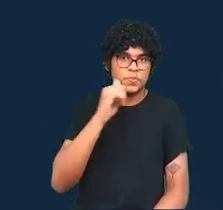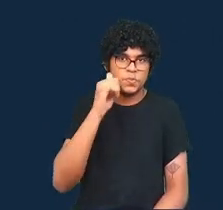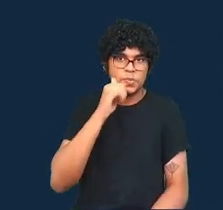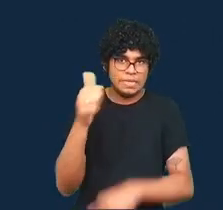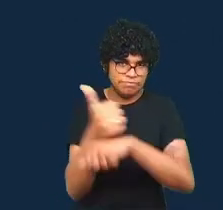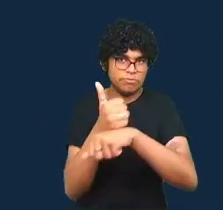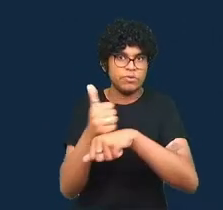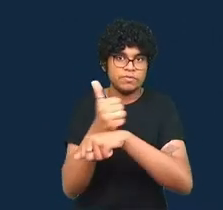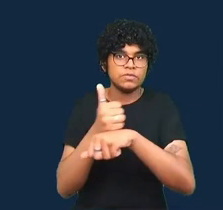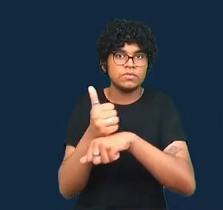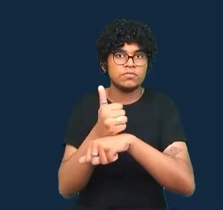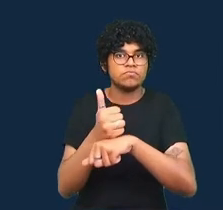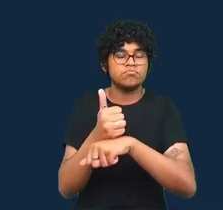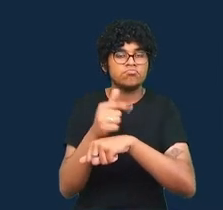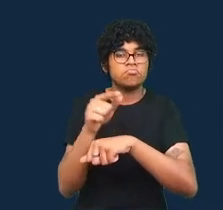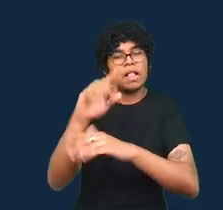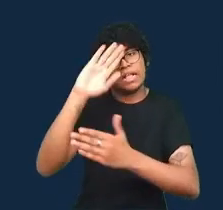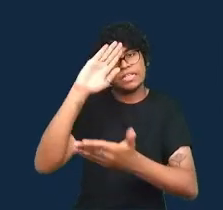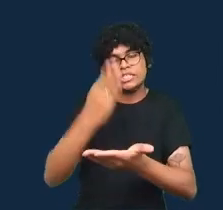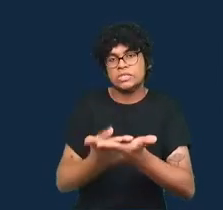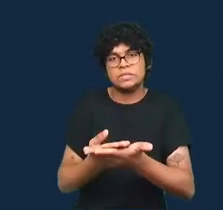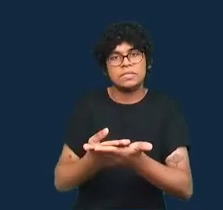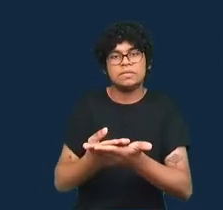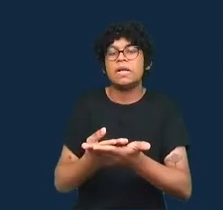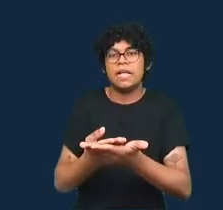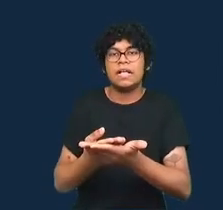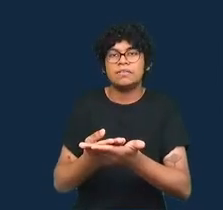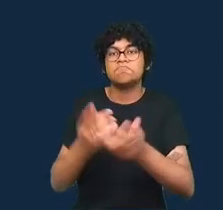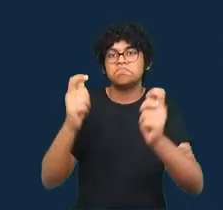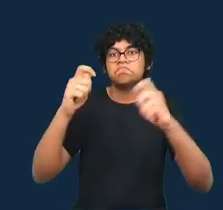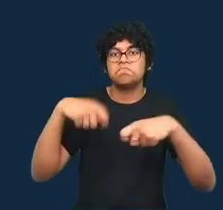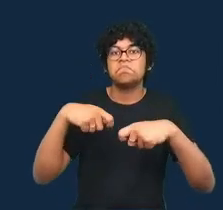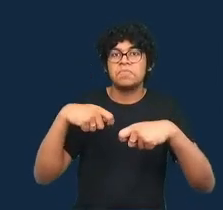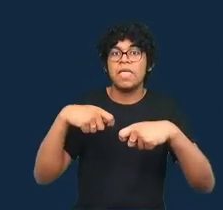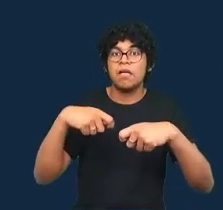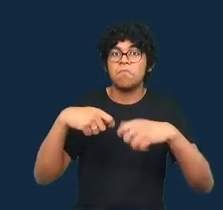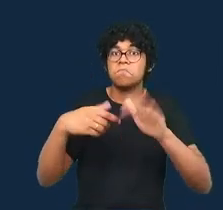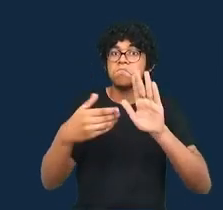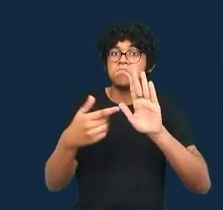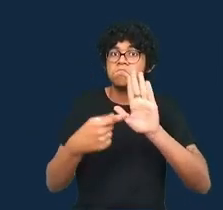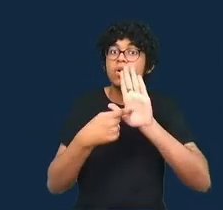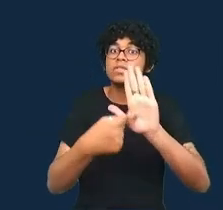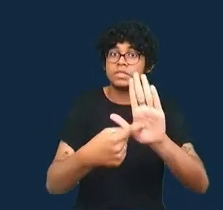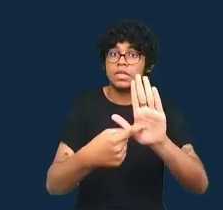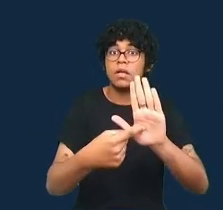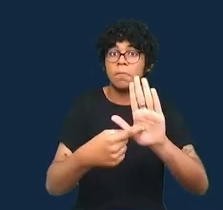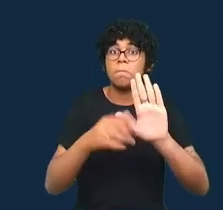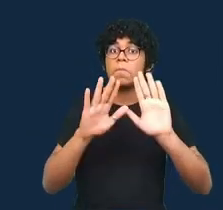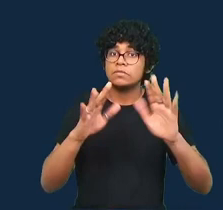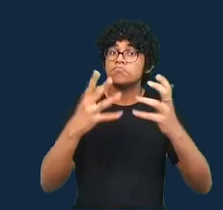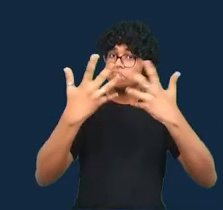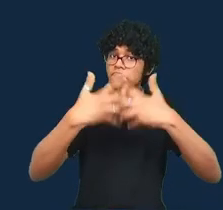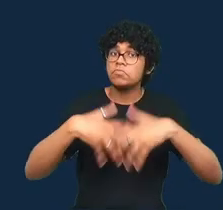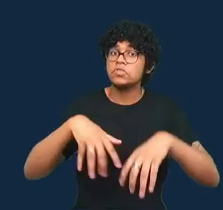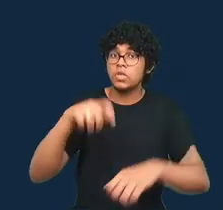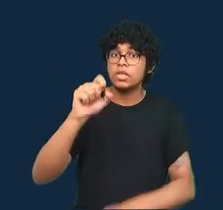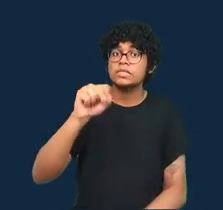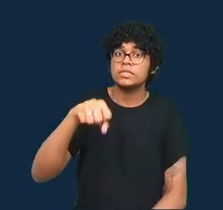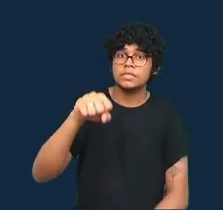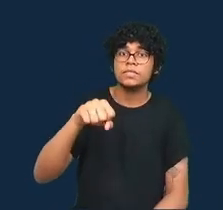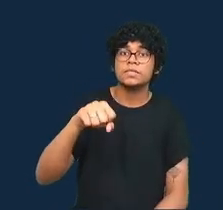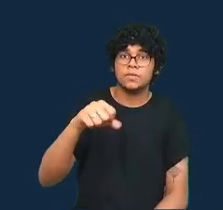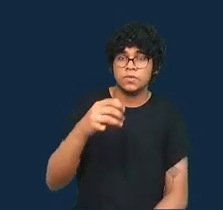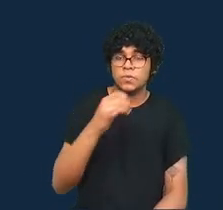transparente com relação às suas limitações e ainda assim é muito eficaz esse exemplo envolve a